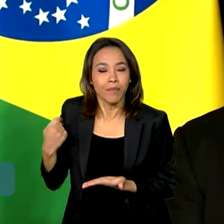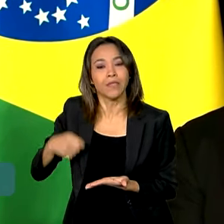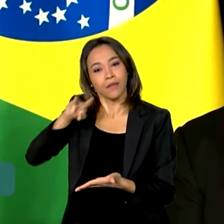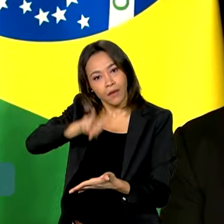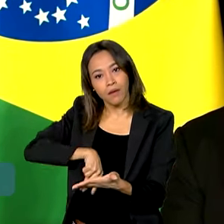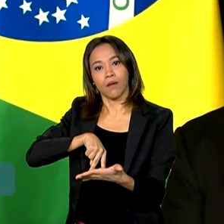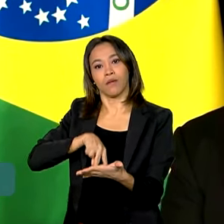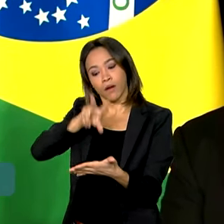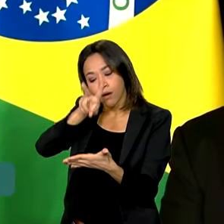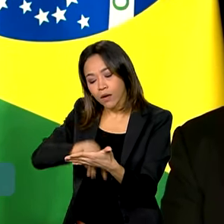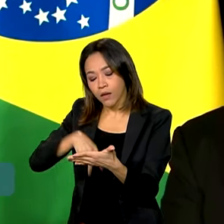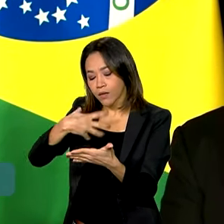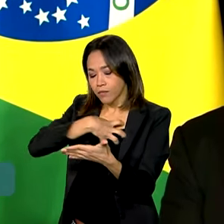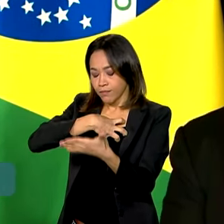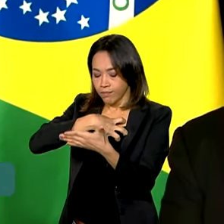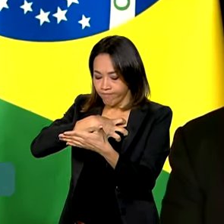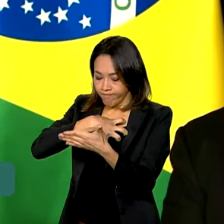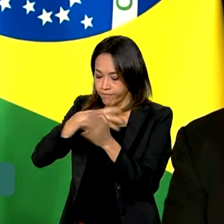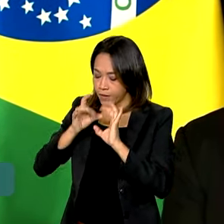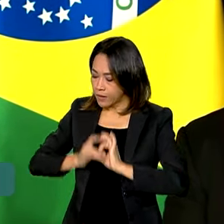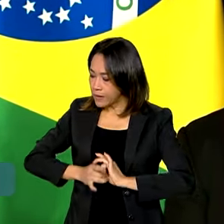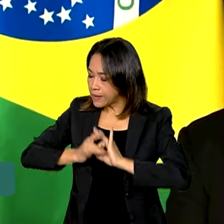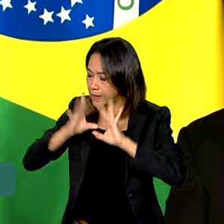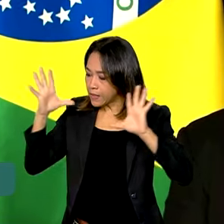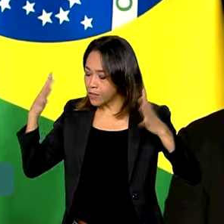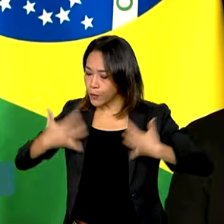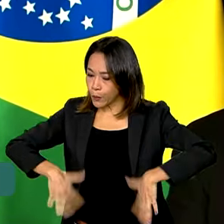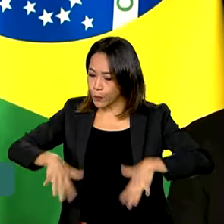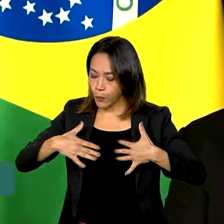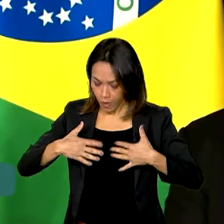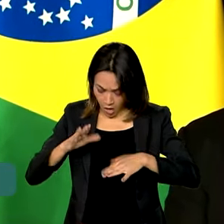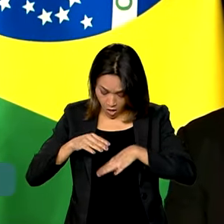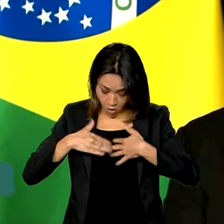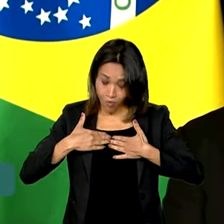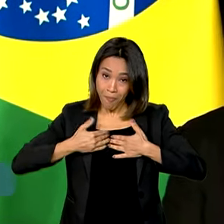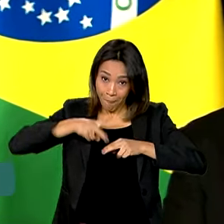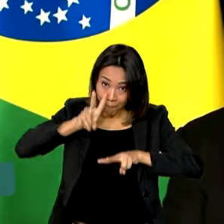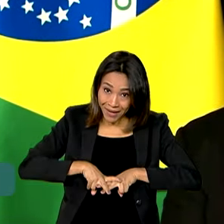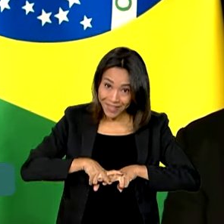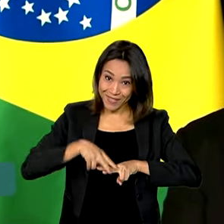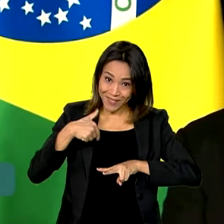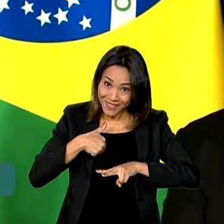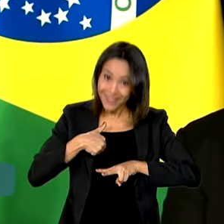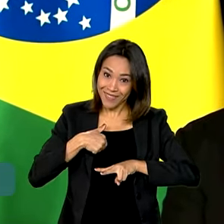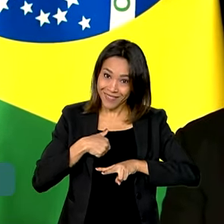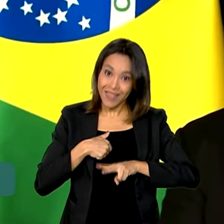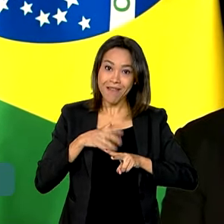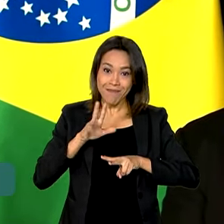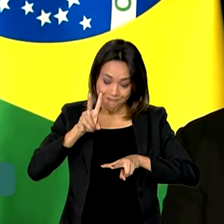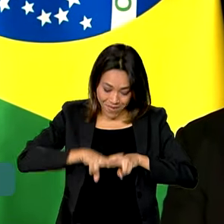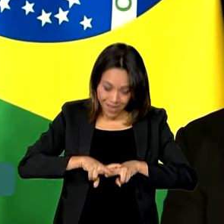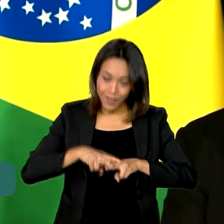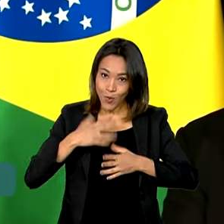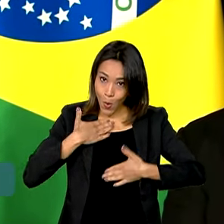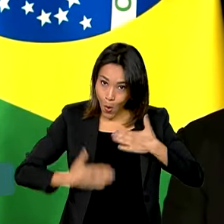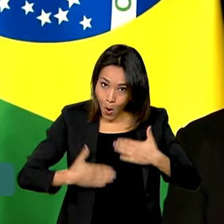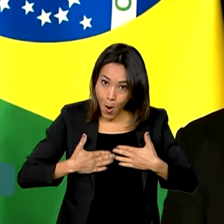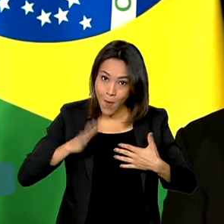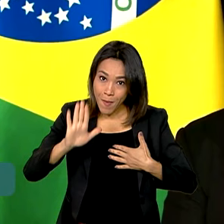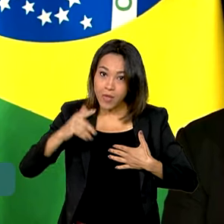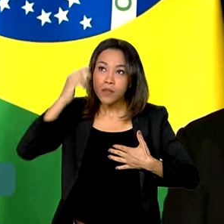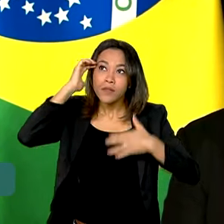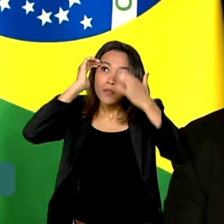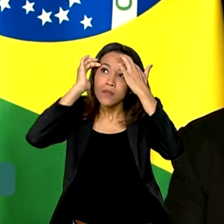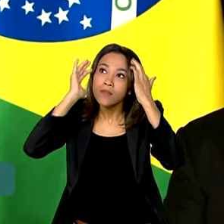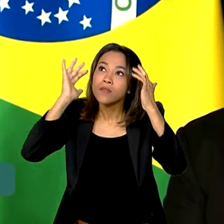é ser livre, mesmo quando fisicamente tentam nos isolar e prender, pois a luta